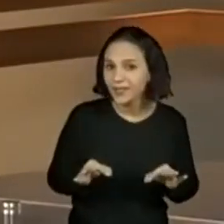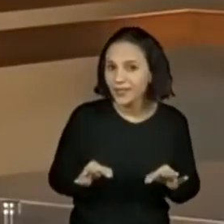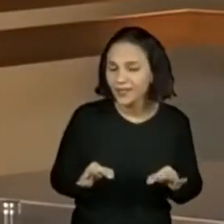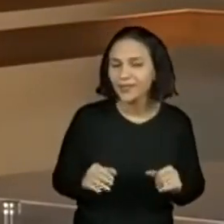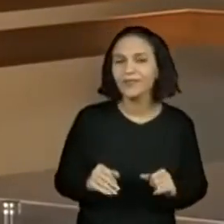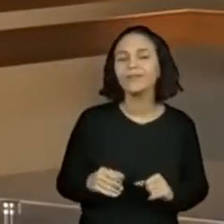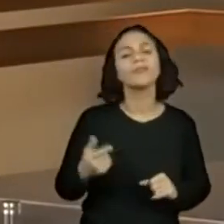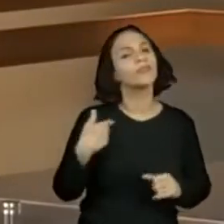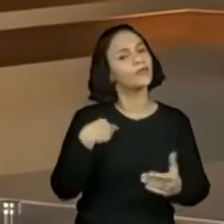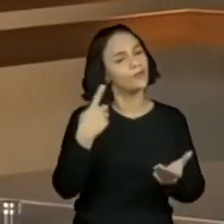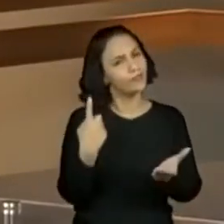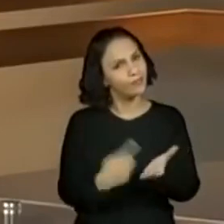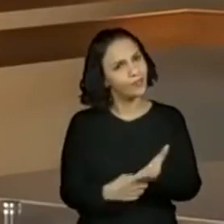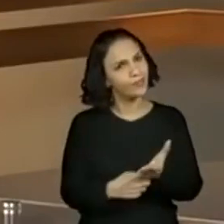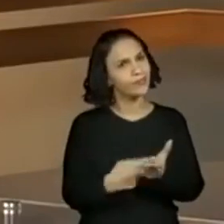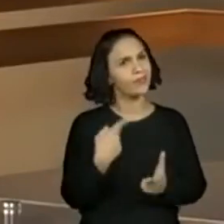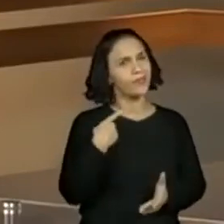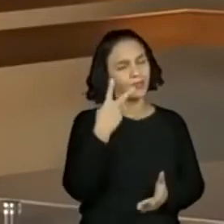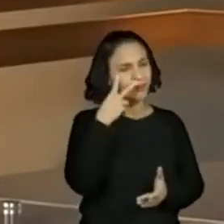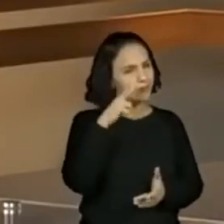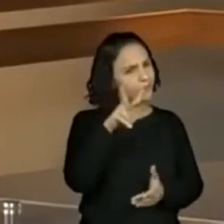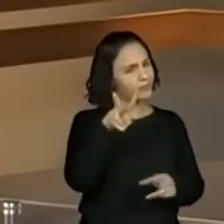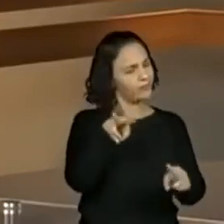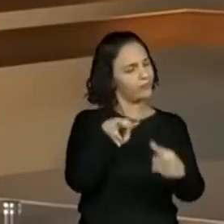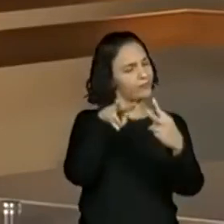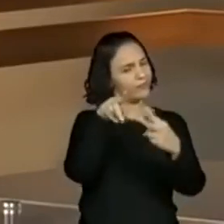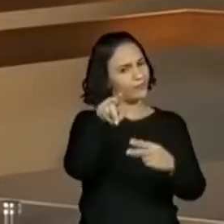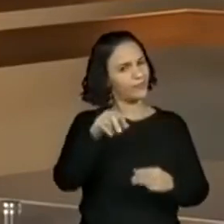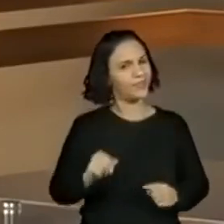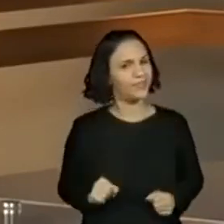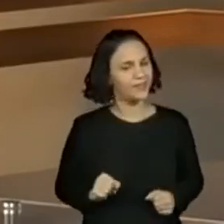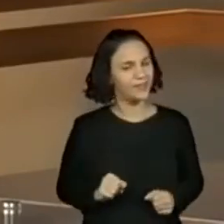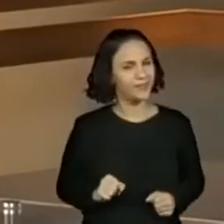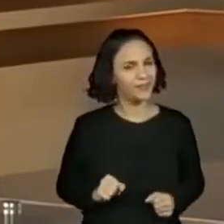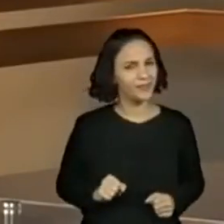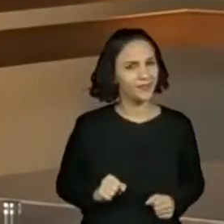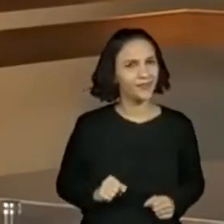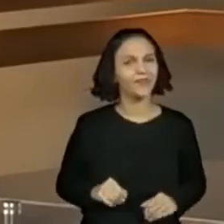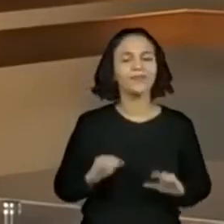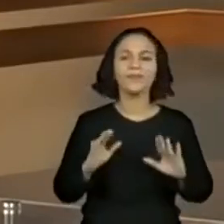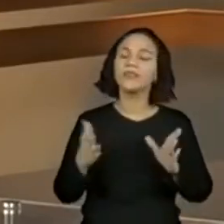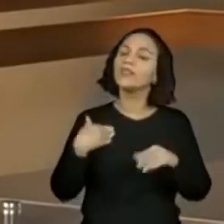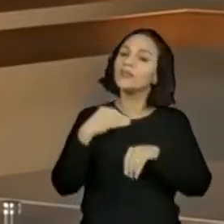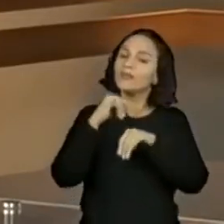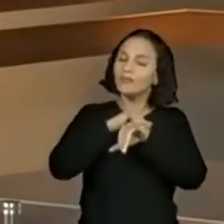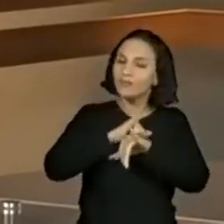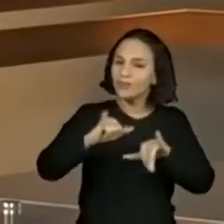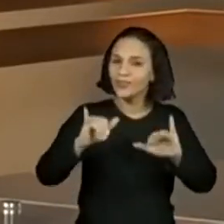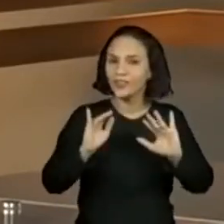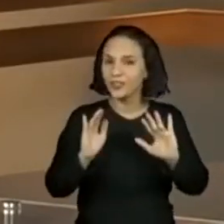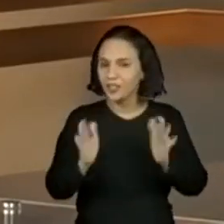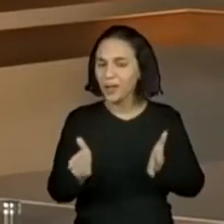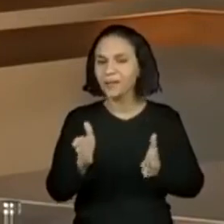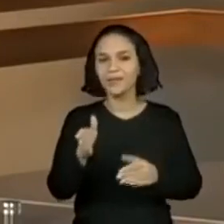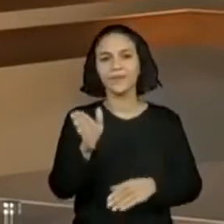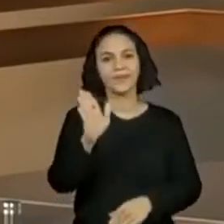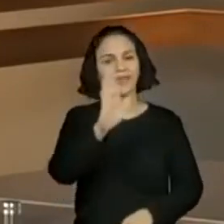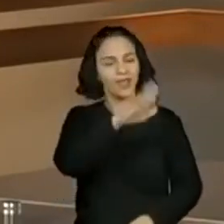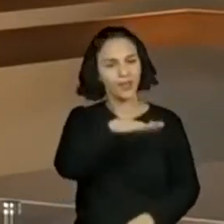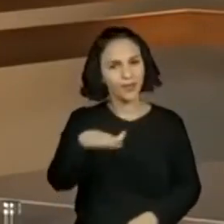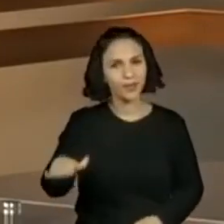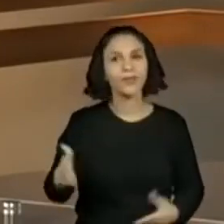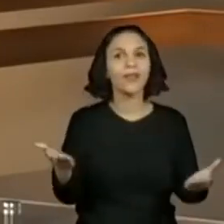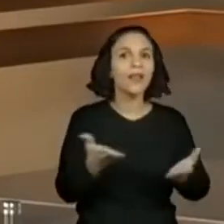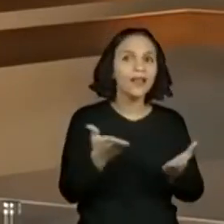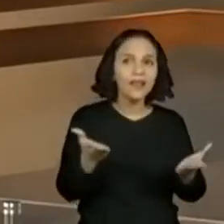Quero contar com vocês. Estou de olho aqui, hein? Certo? Dado esse primeiro recado aos nossos alunos, venho aqui dizer